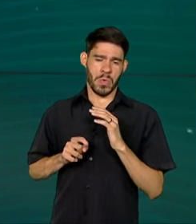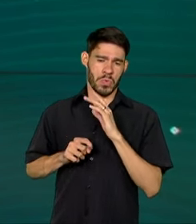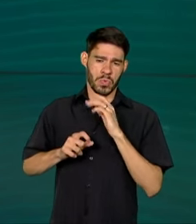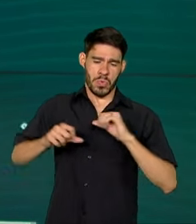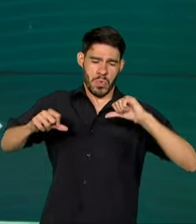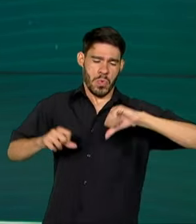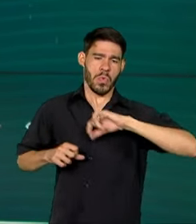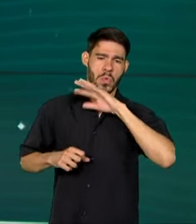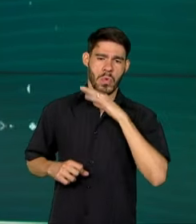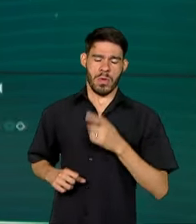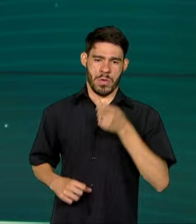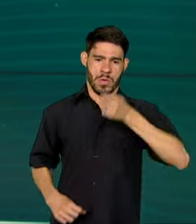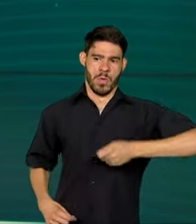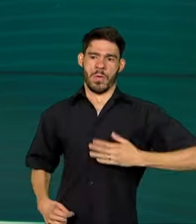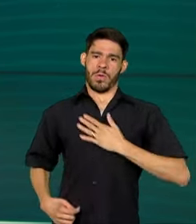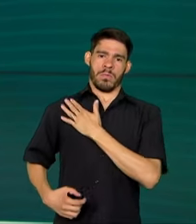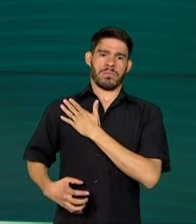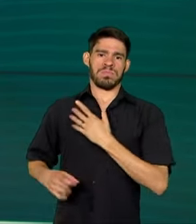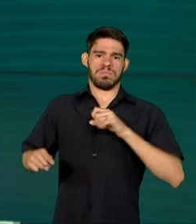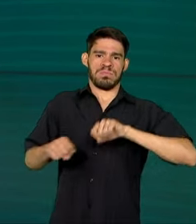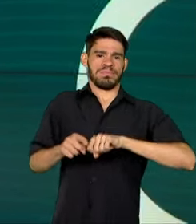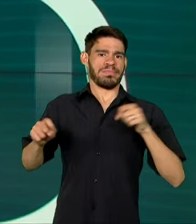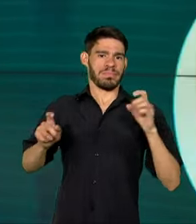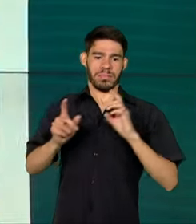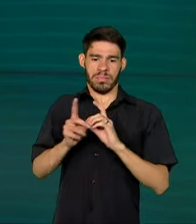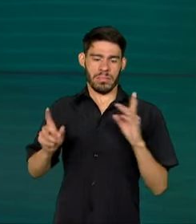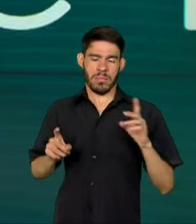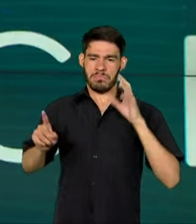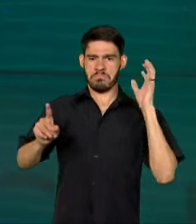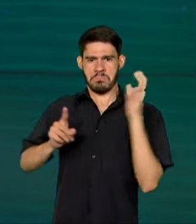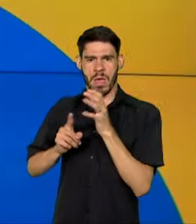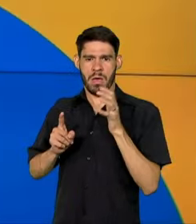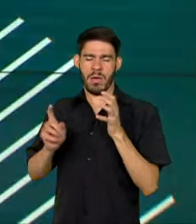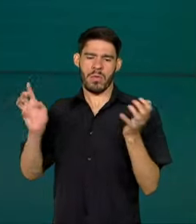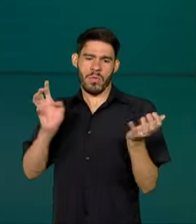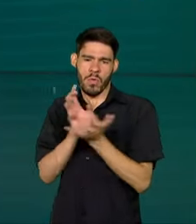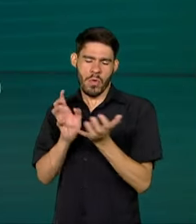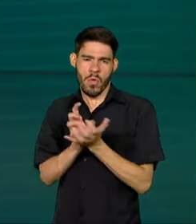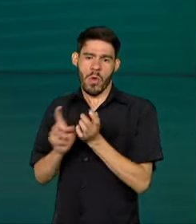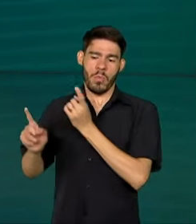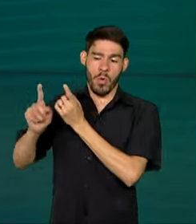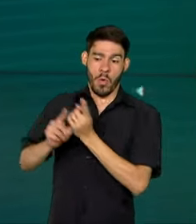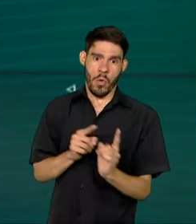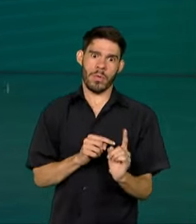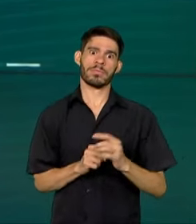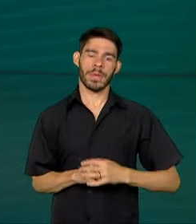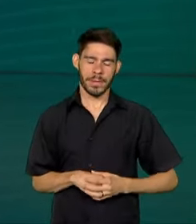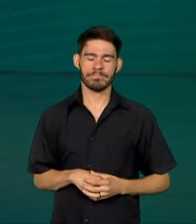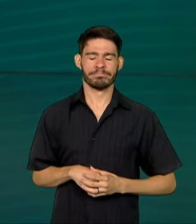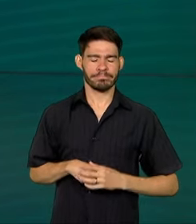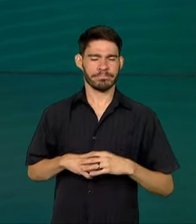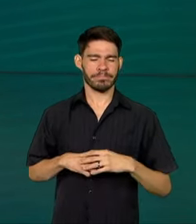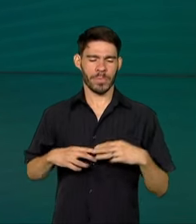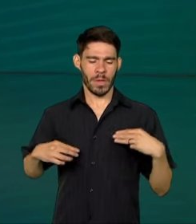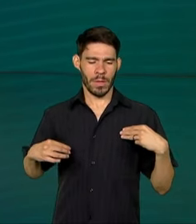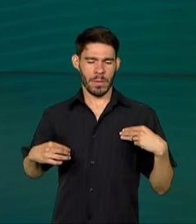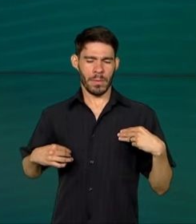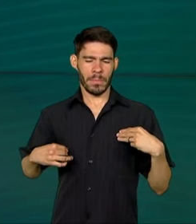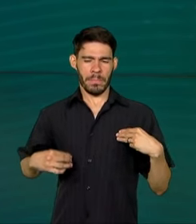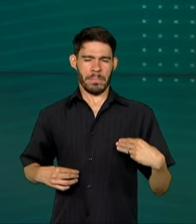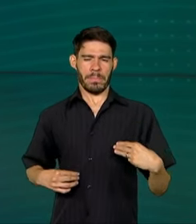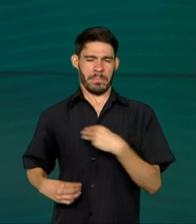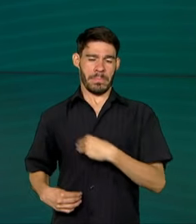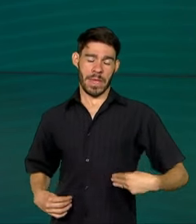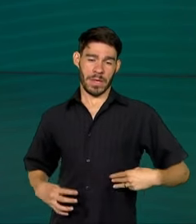foi a ditadura militar, que rompeu com a democracia e perseguiu aqueles que faziam oposição a ela. O ministro dos Direitos